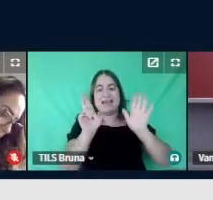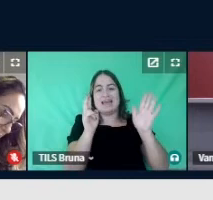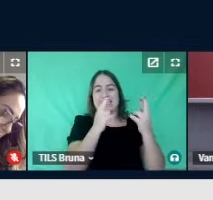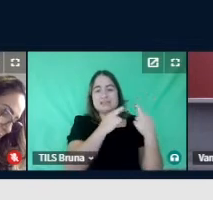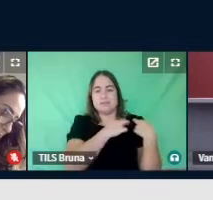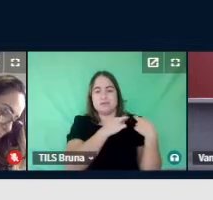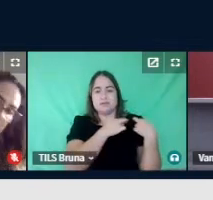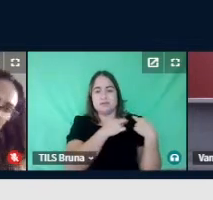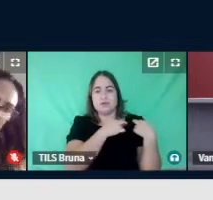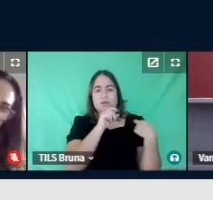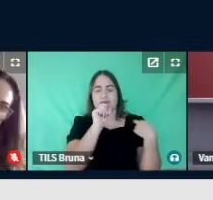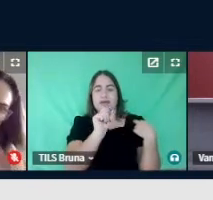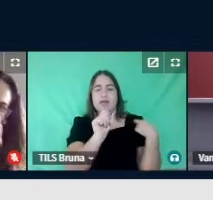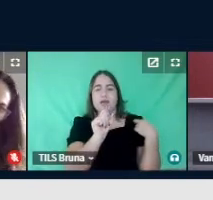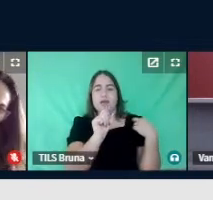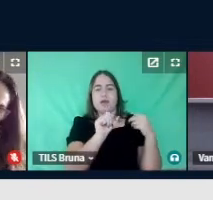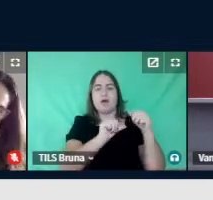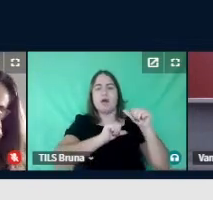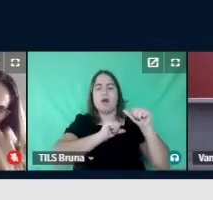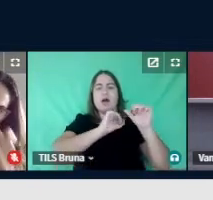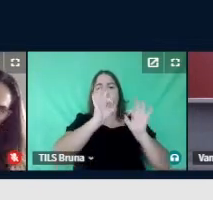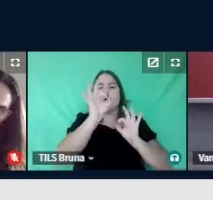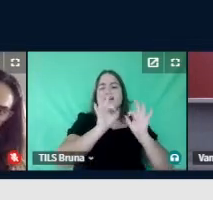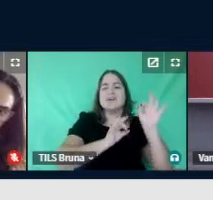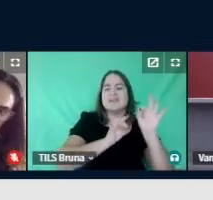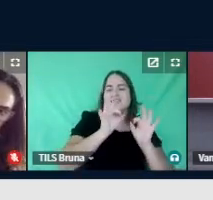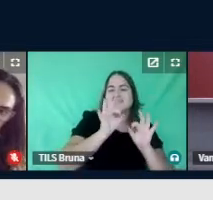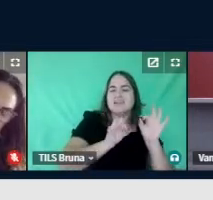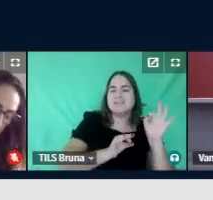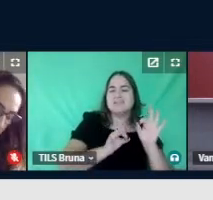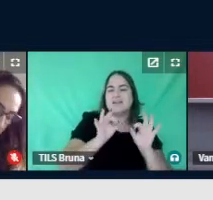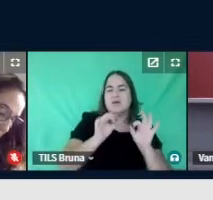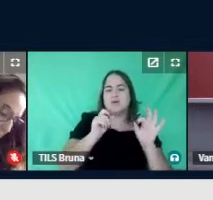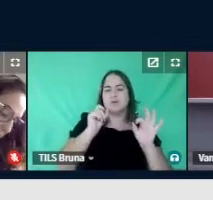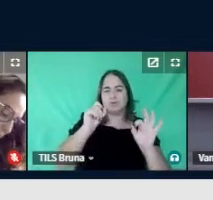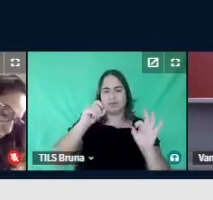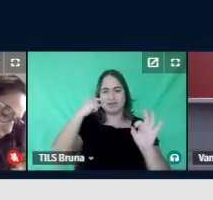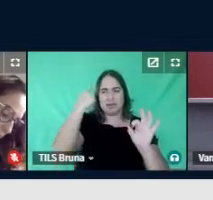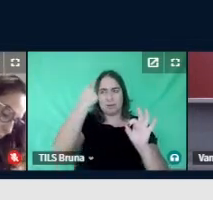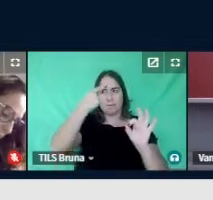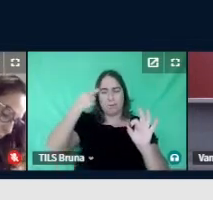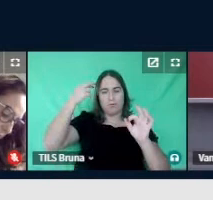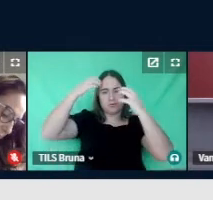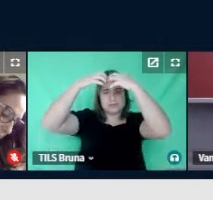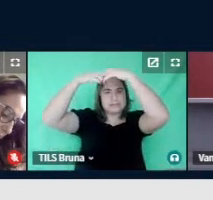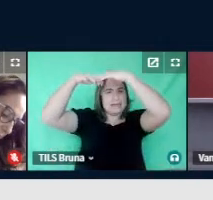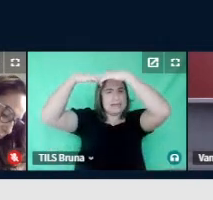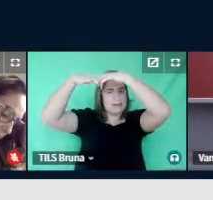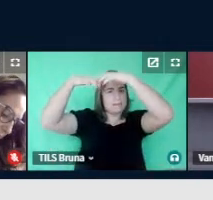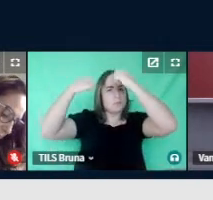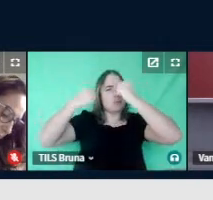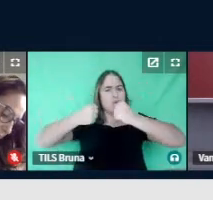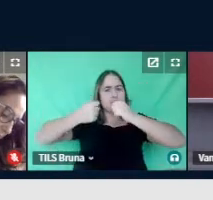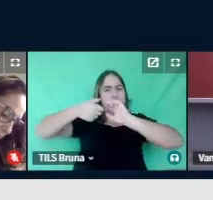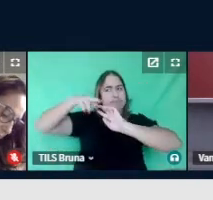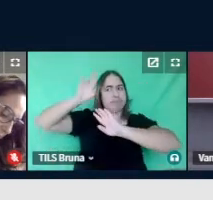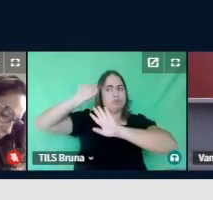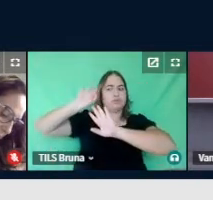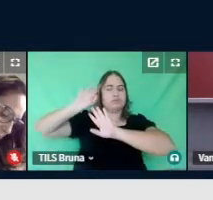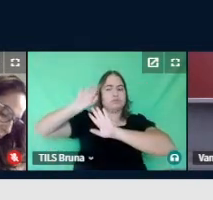orquestração das habilidades mentais provenientes dos outros lobos frontais.